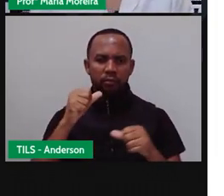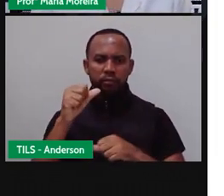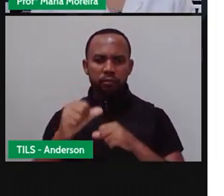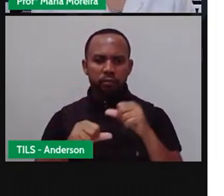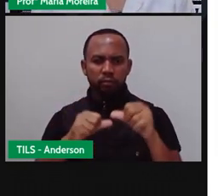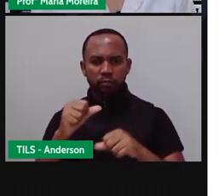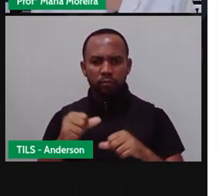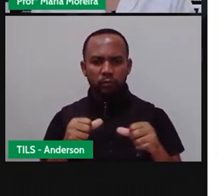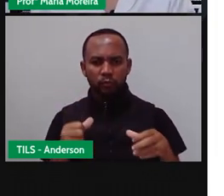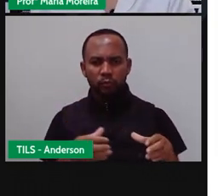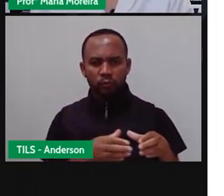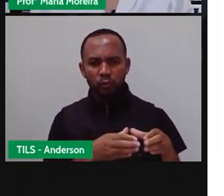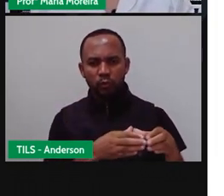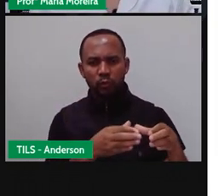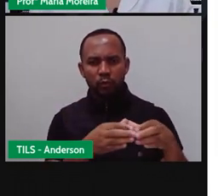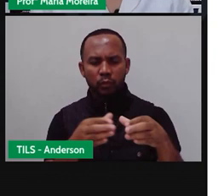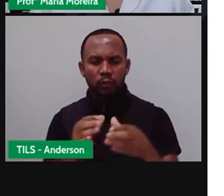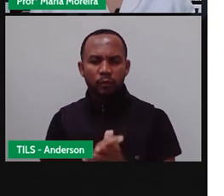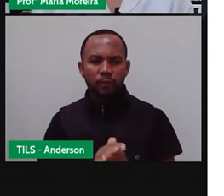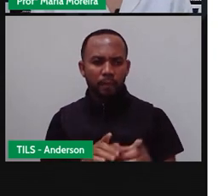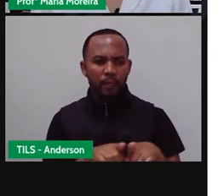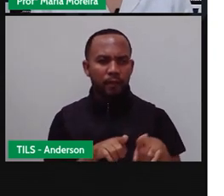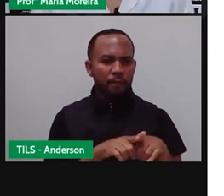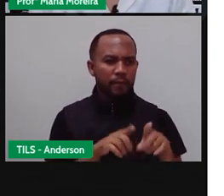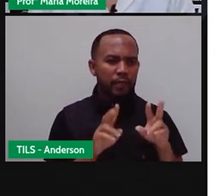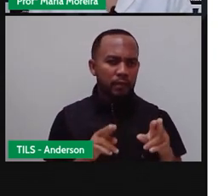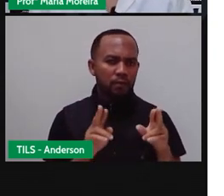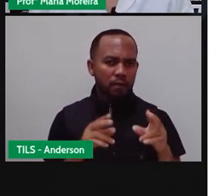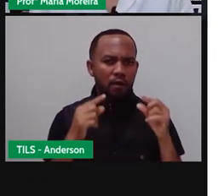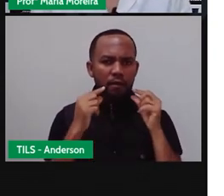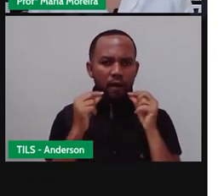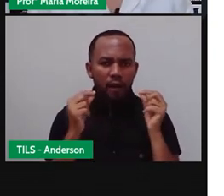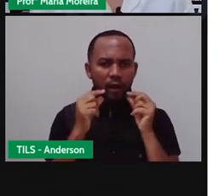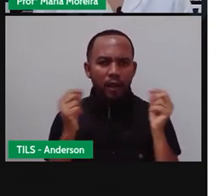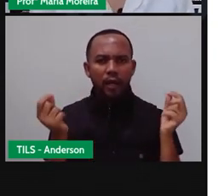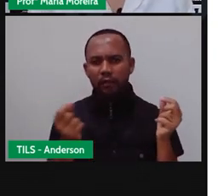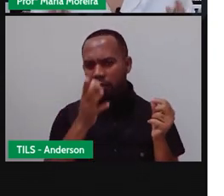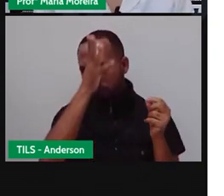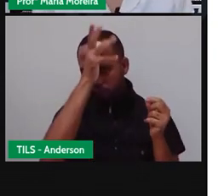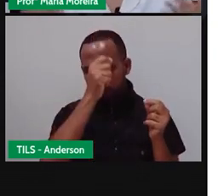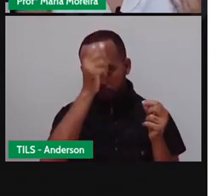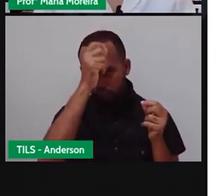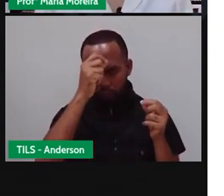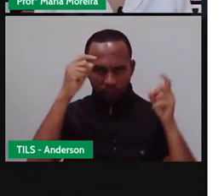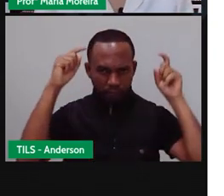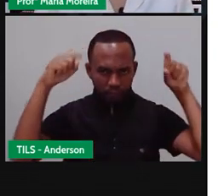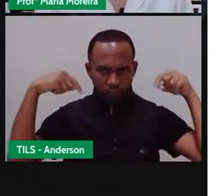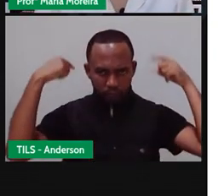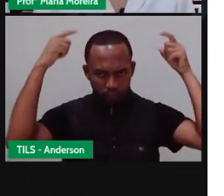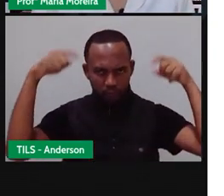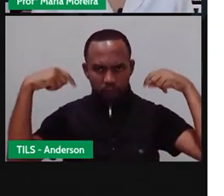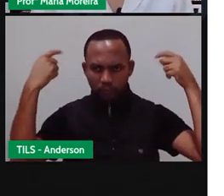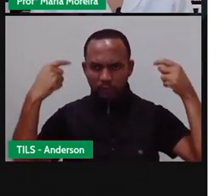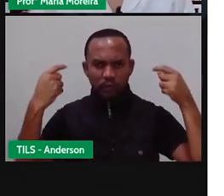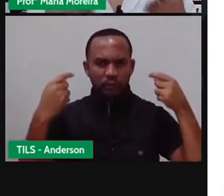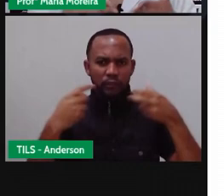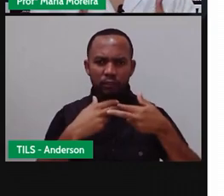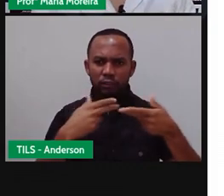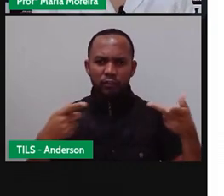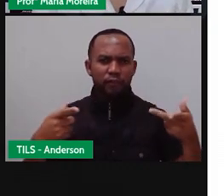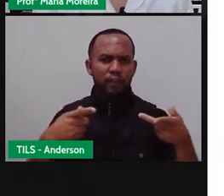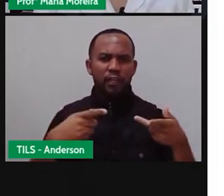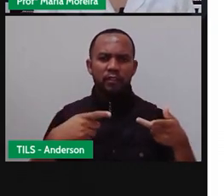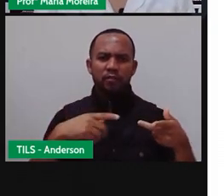raças, né, como as dos gatos, cães, vacas, porcos, galinhas, ovelhas, coelhos, cabras, entre outros animais